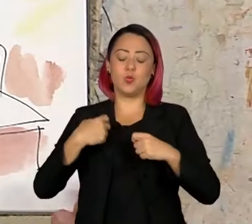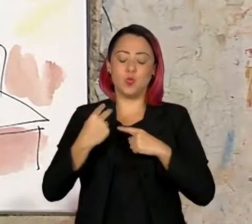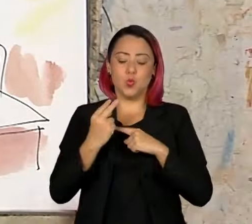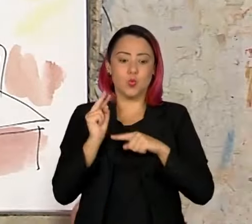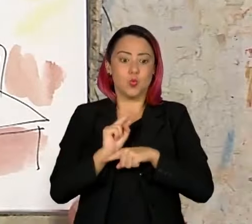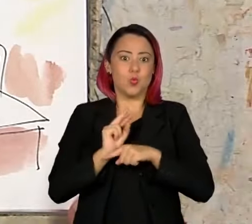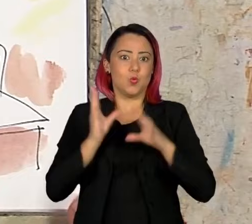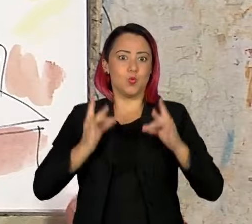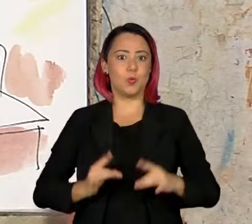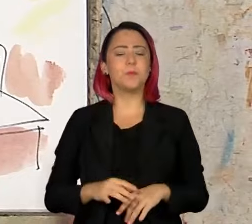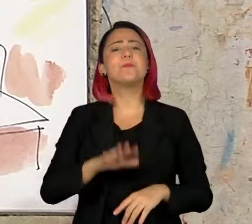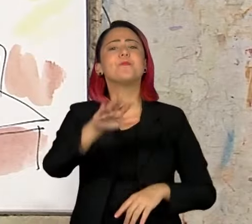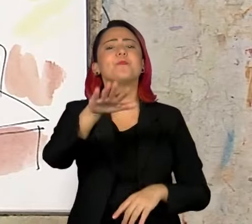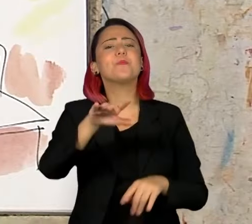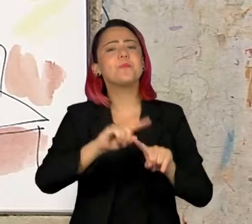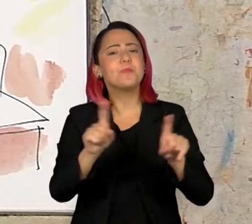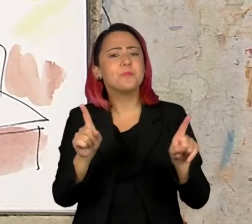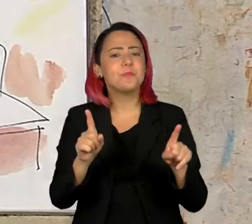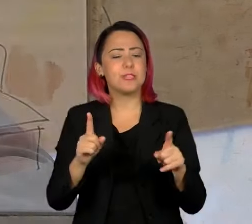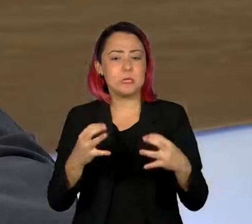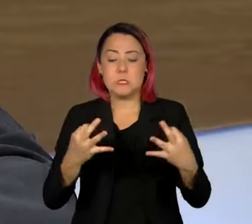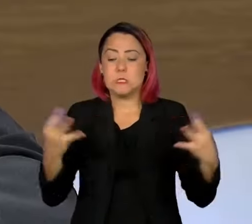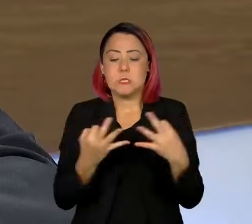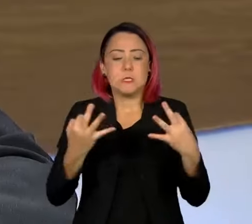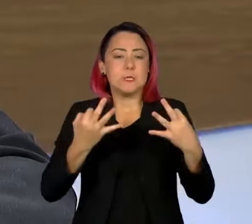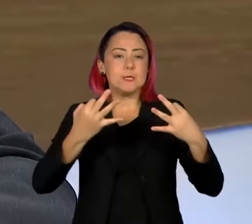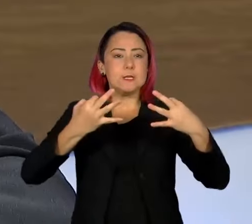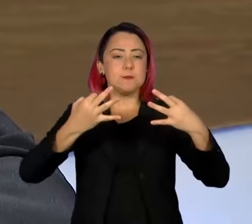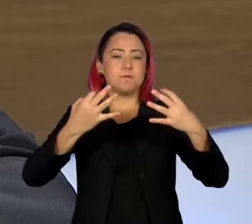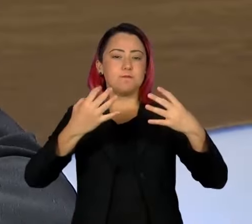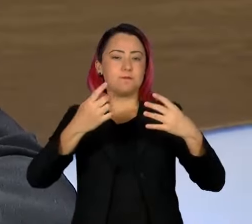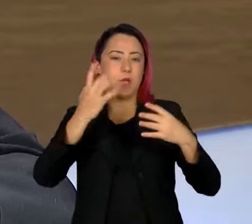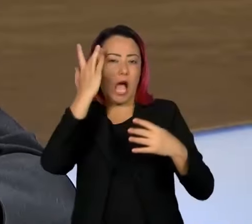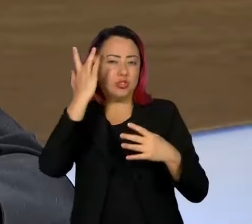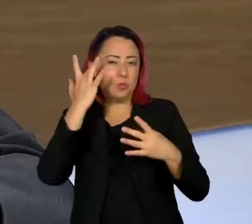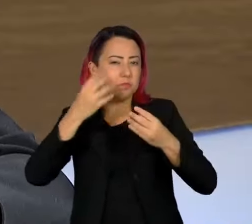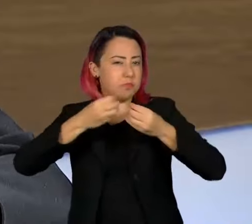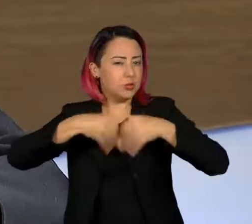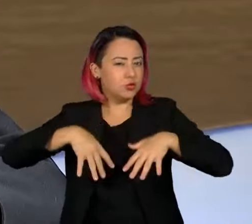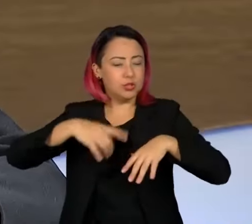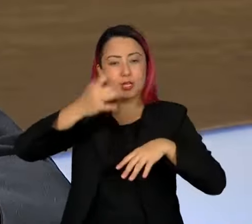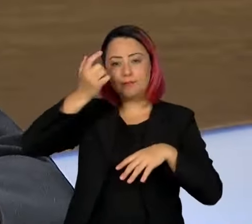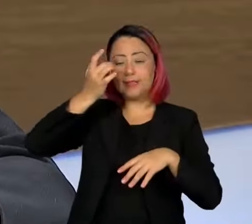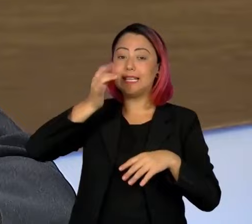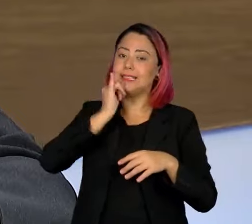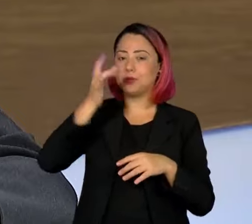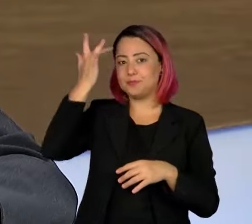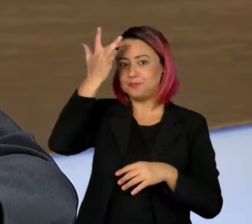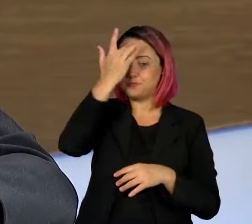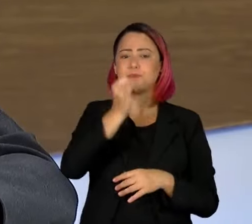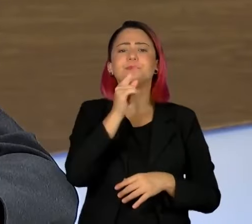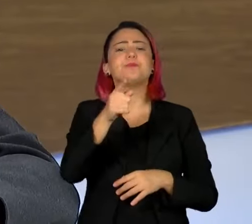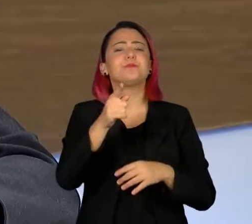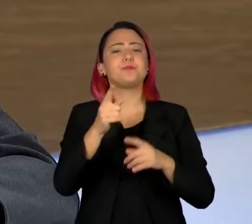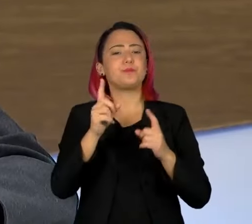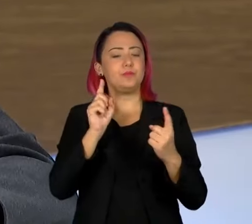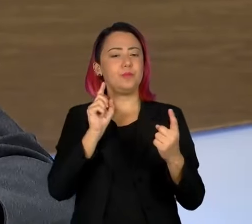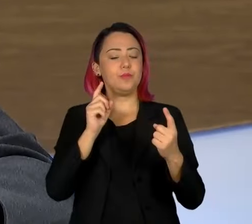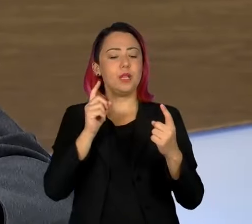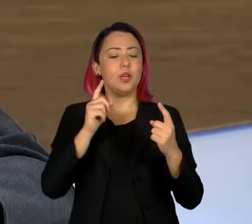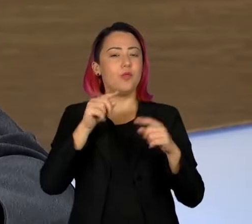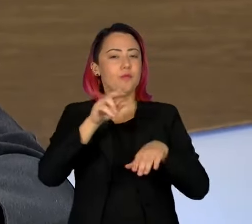Mas esse perfeccionismo nunca te fez mal mentalmente? Porque mais cedo você disse que você nunca fez análise, você só faz